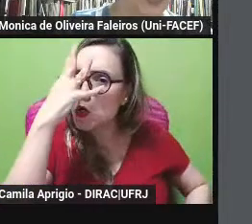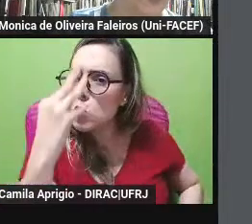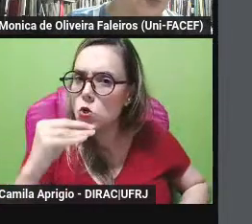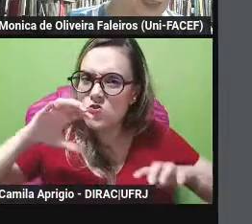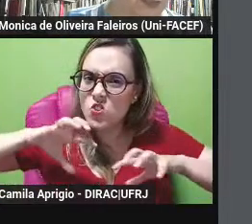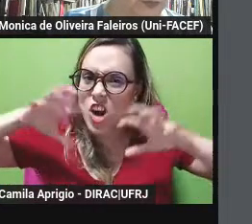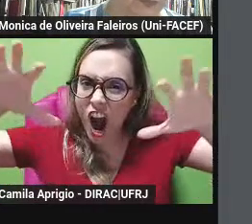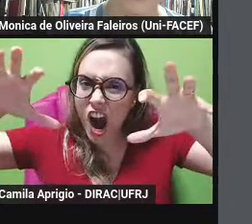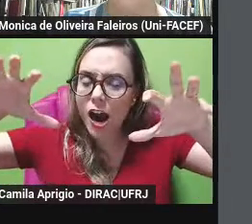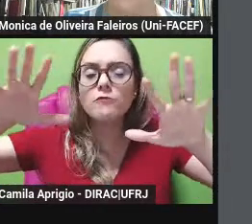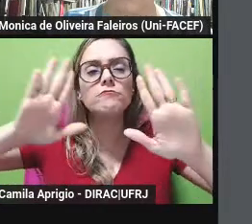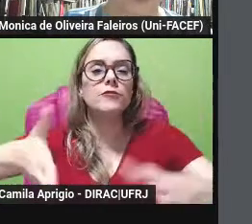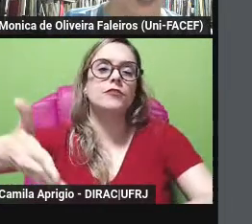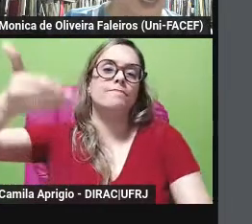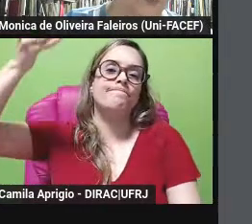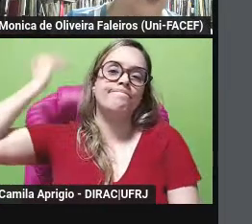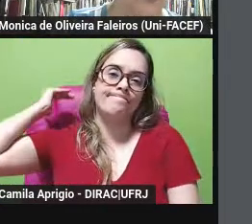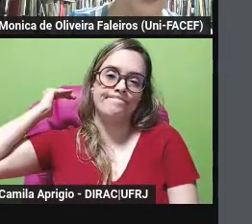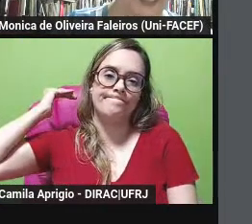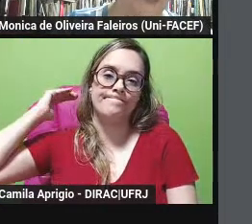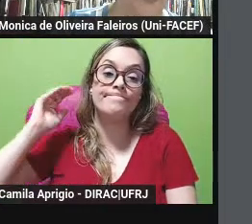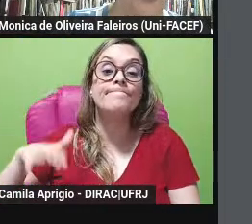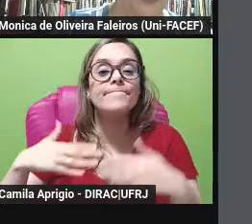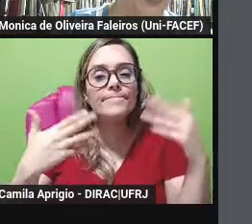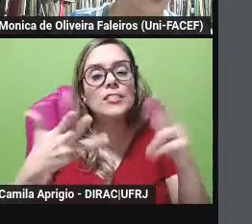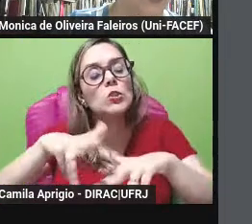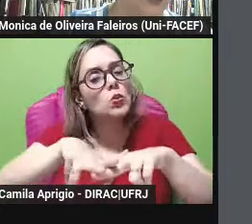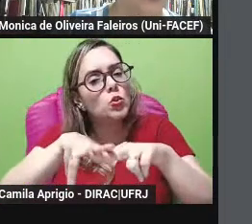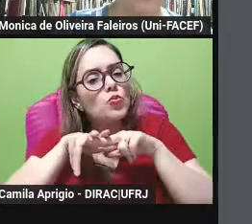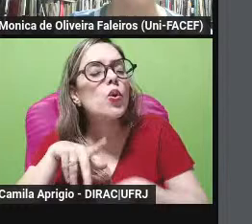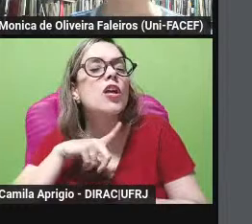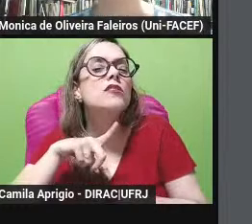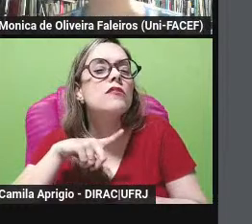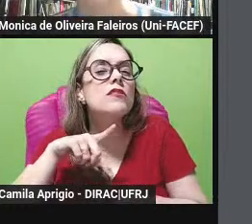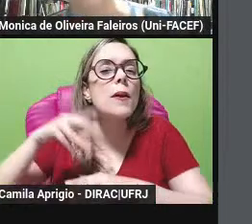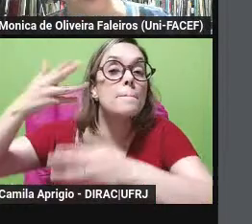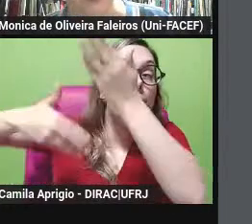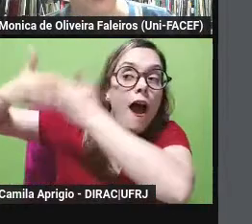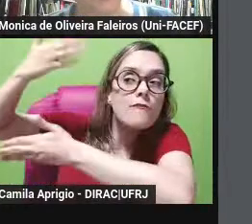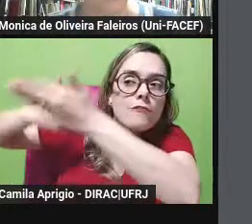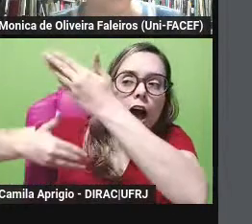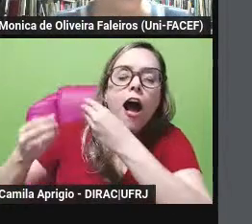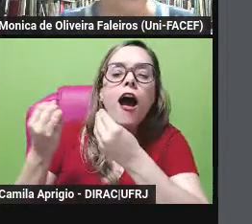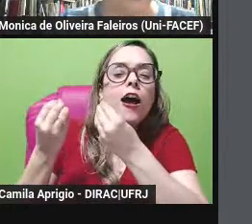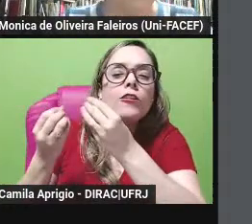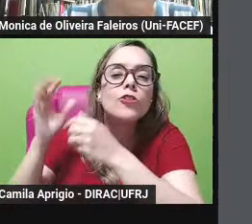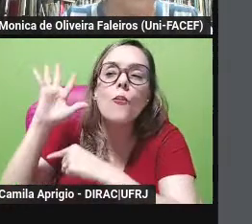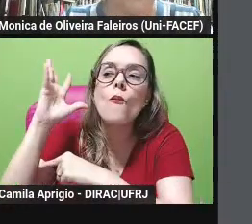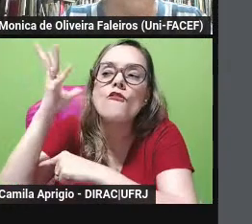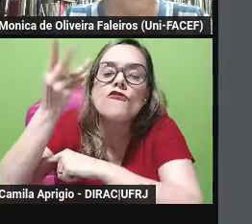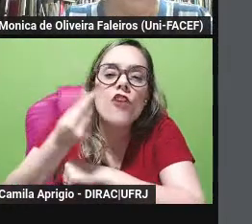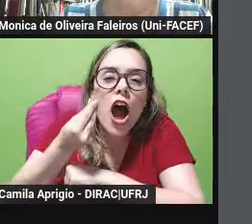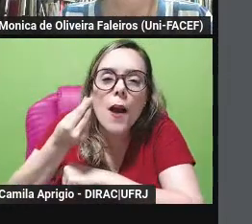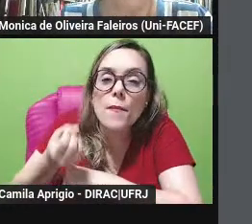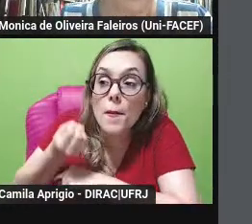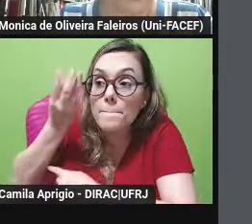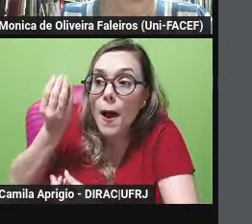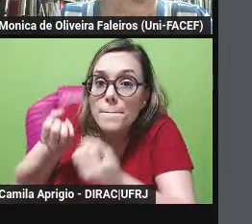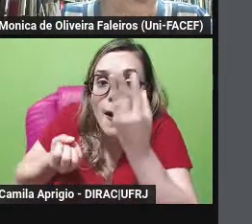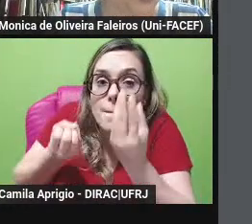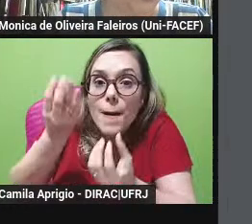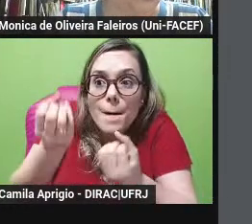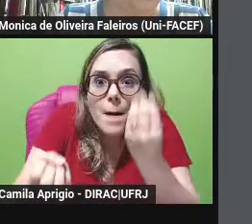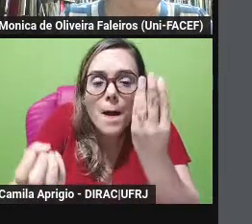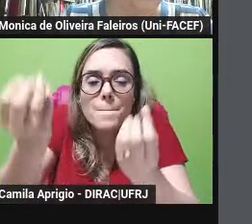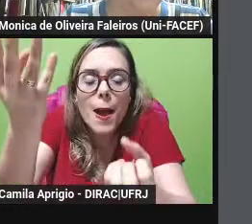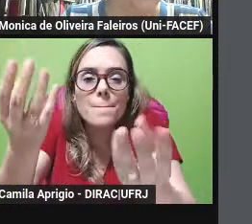o autor revela como os animais falavam no tempo em que deram origem a tantas fábulas e apresenta a fábula raposa e